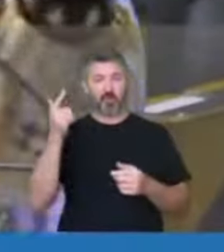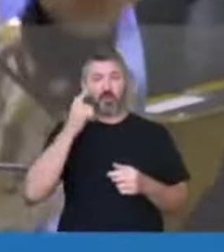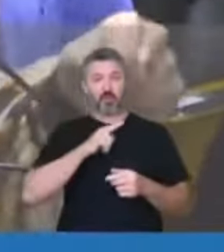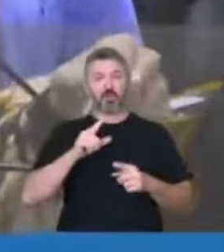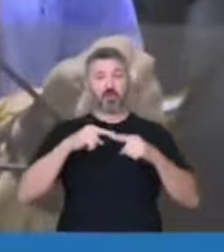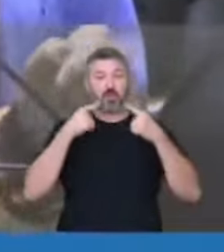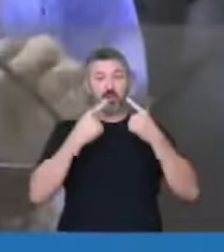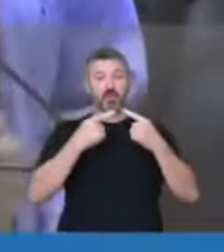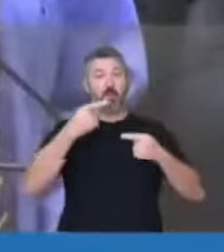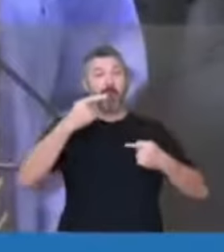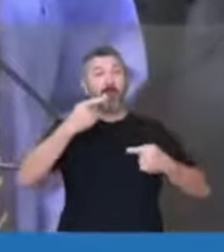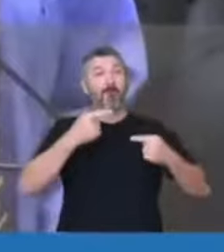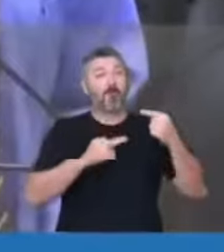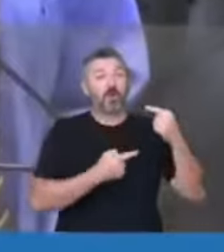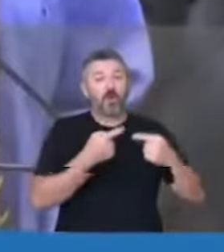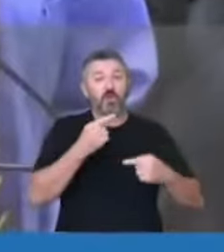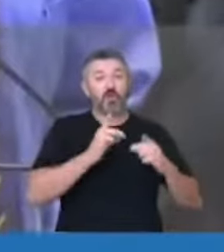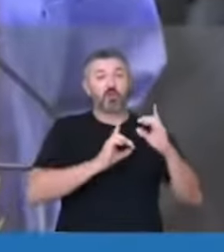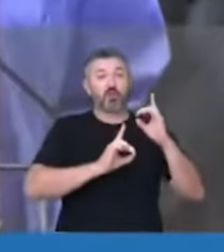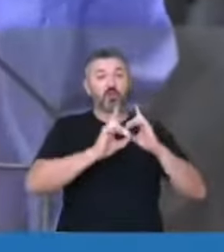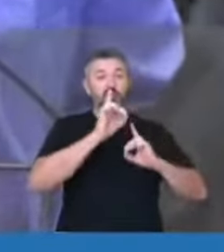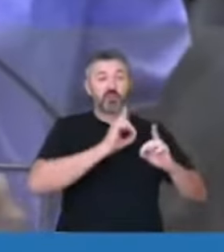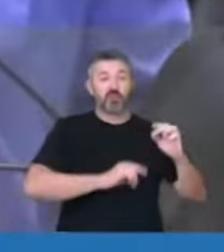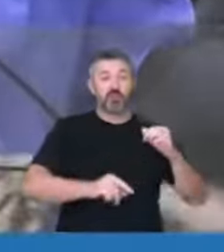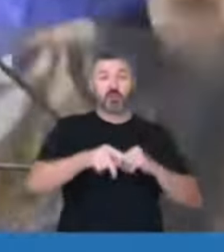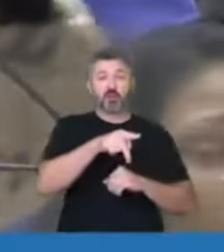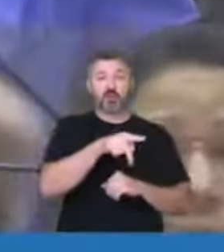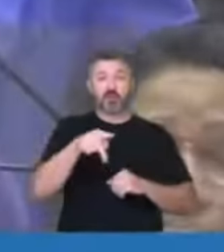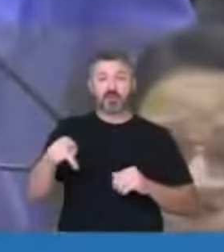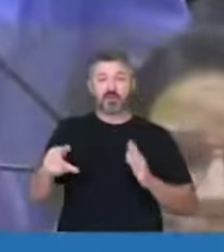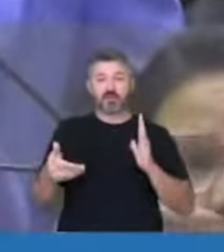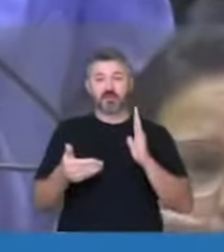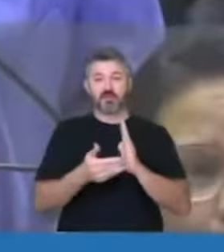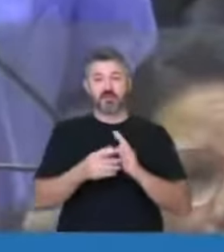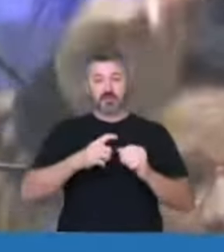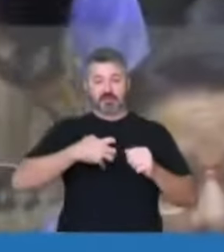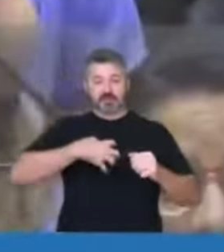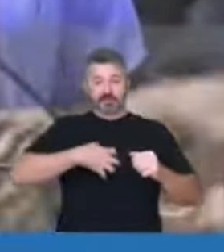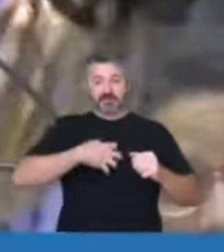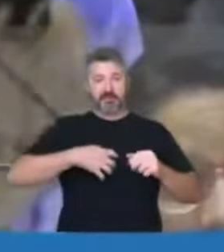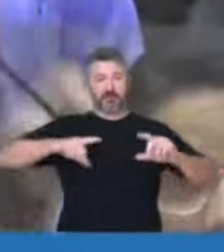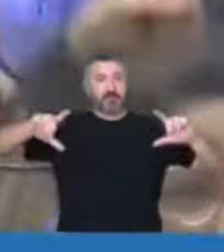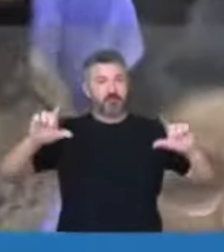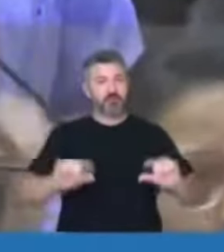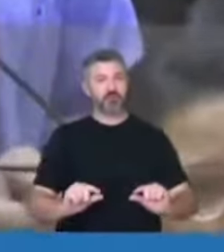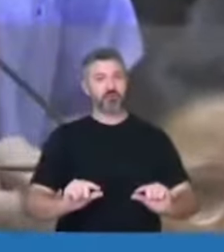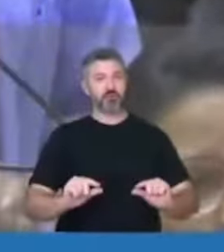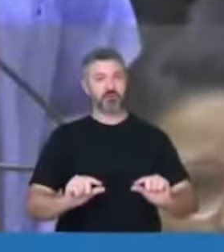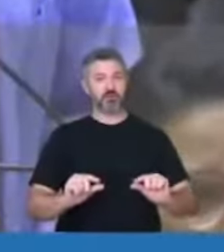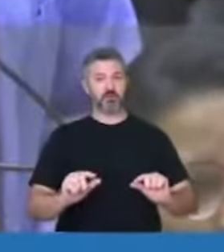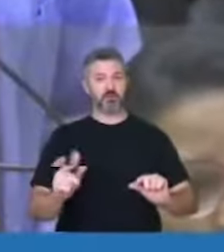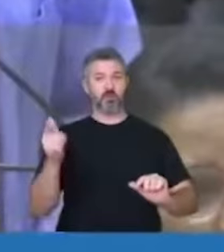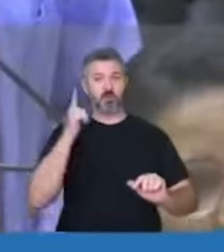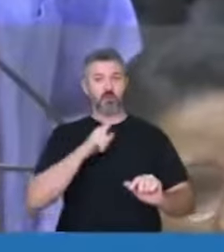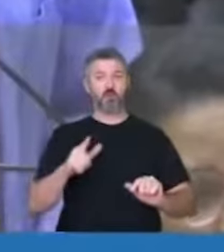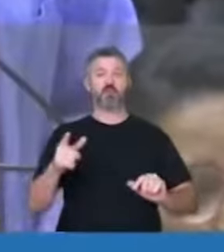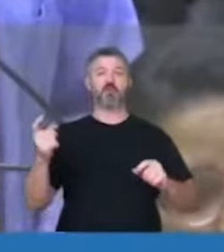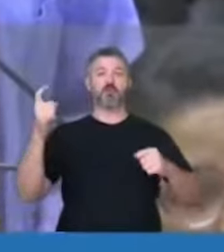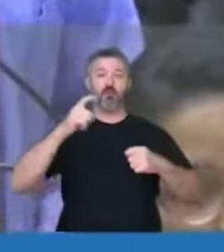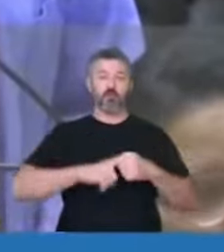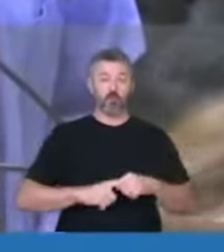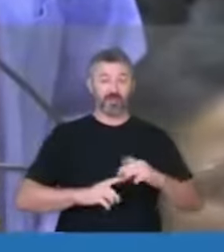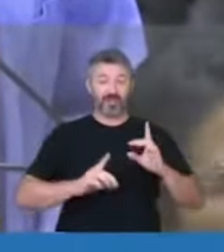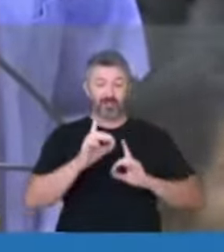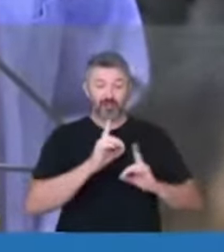reunião política com o presidente da casa, para que a gente distensione o ambiente e traga de volta o ambiente de maior